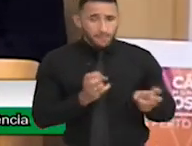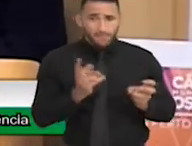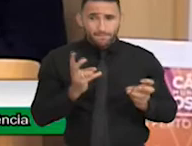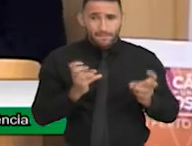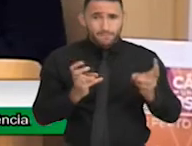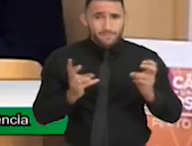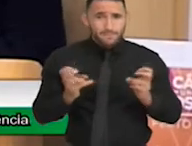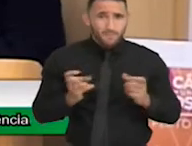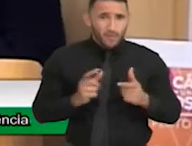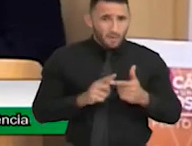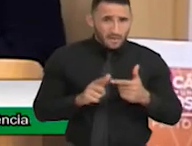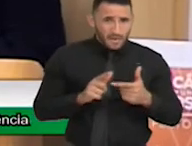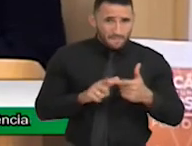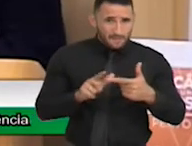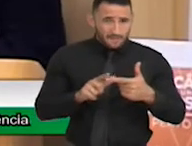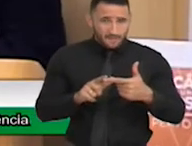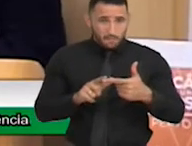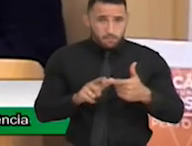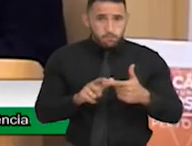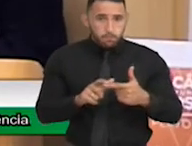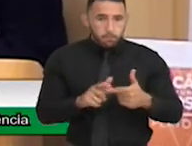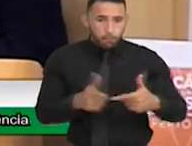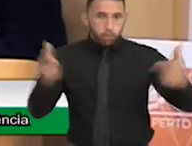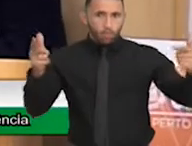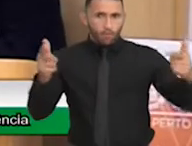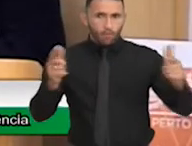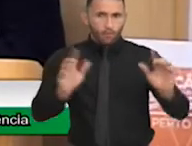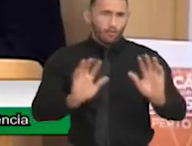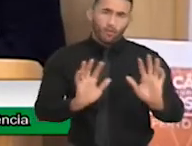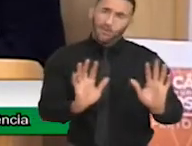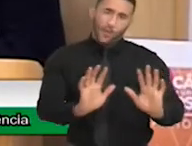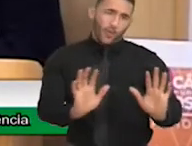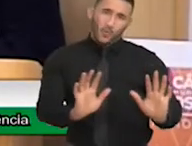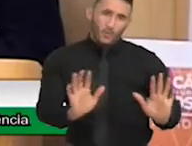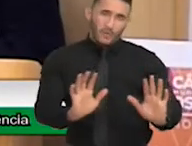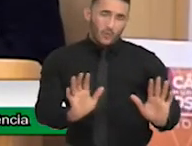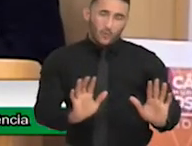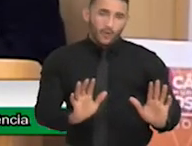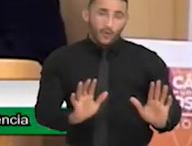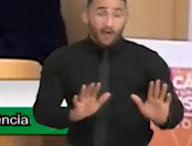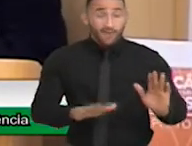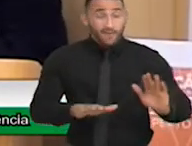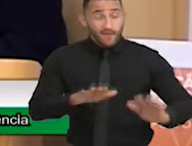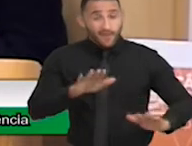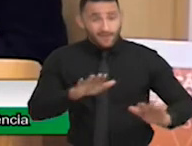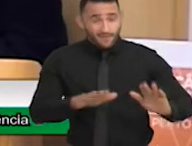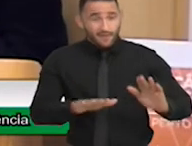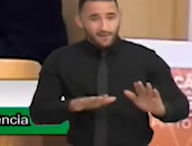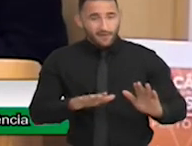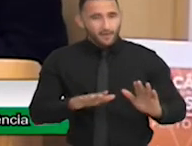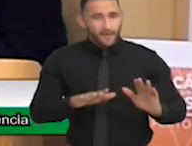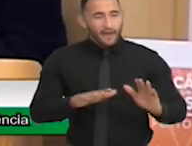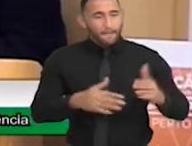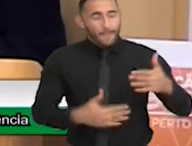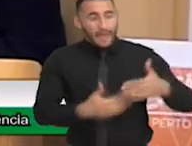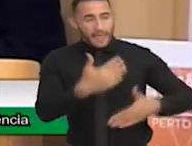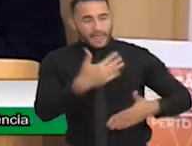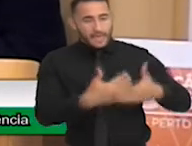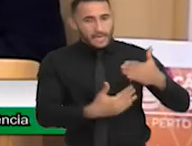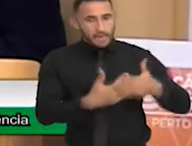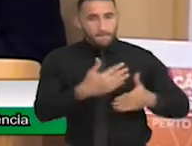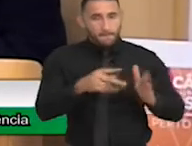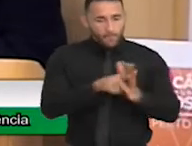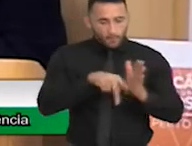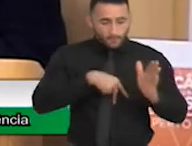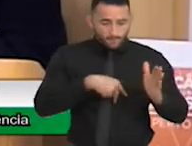não faz deles uma potencialidade. A gente não supera a nossa deficiência se a